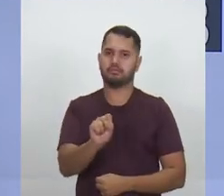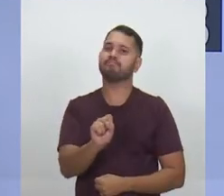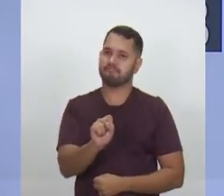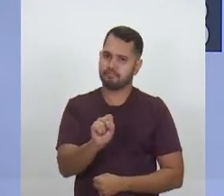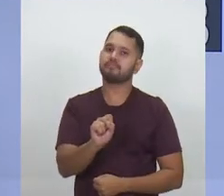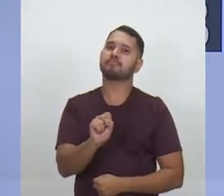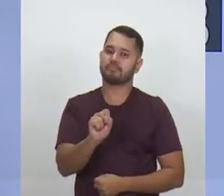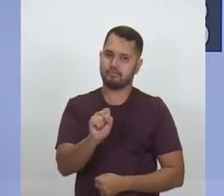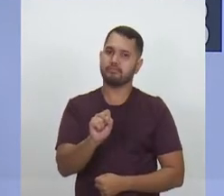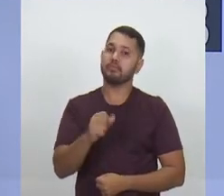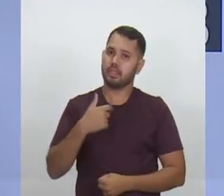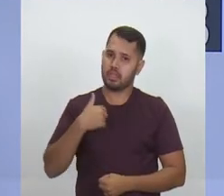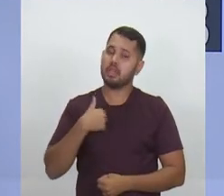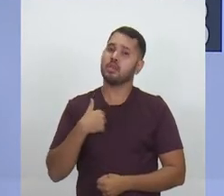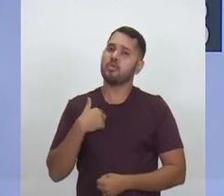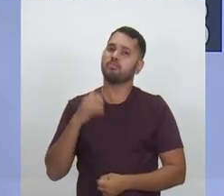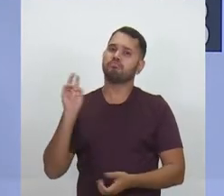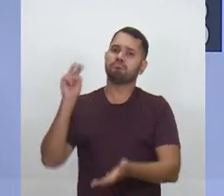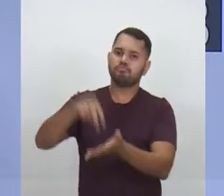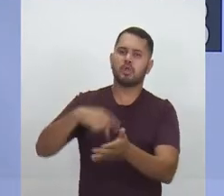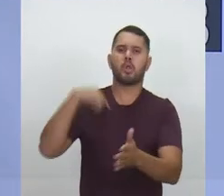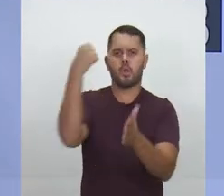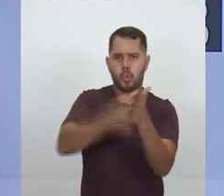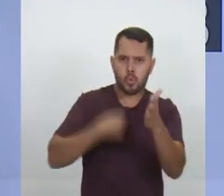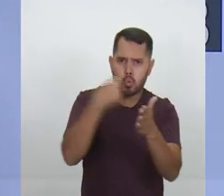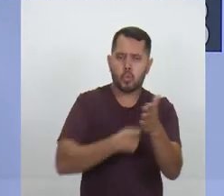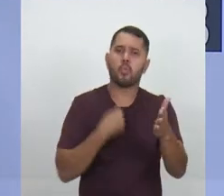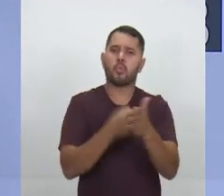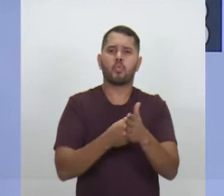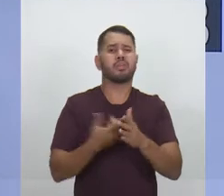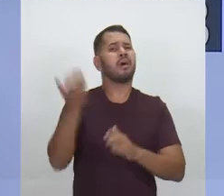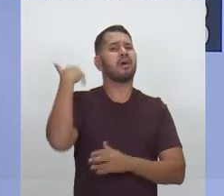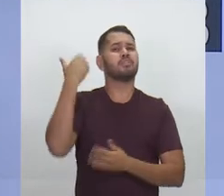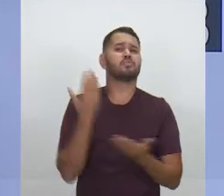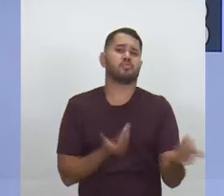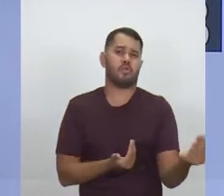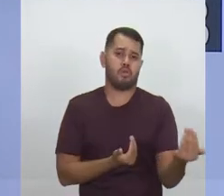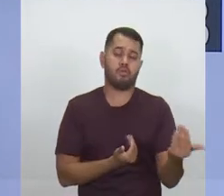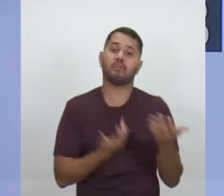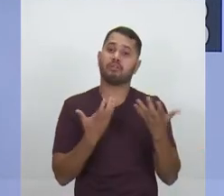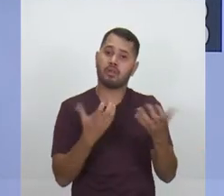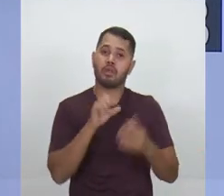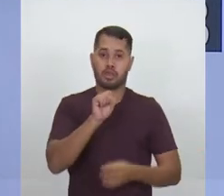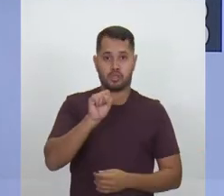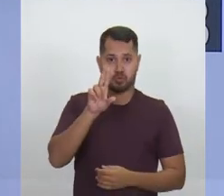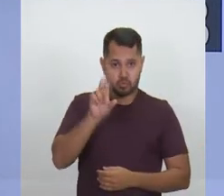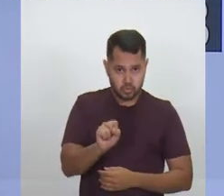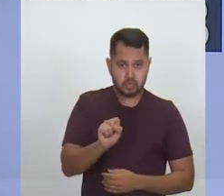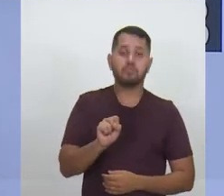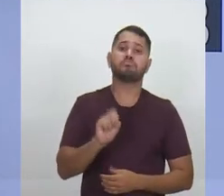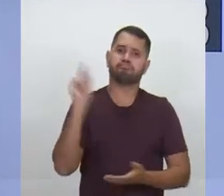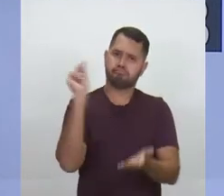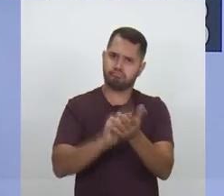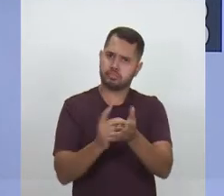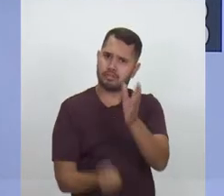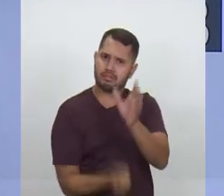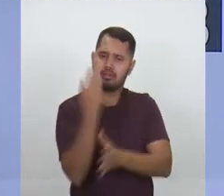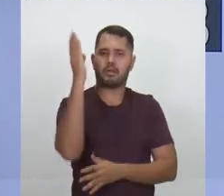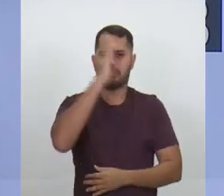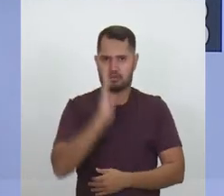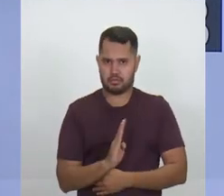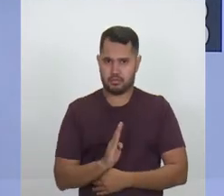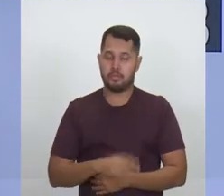E nós, eu fui uma das pessoas que lutou, ainda muito jovem, para que o SUS pudesse ser concretizado no Brasil.